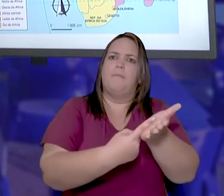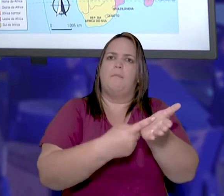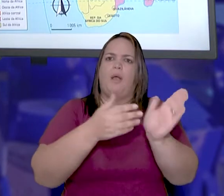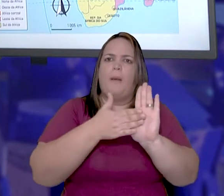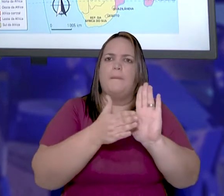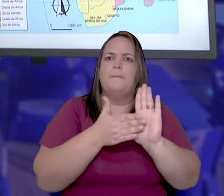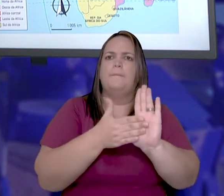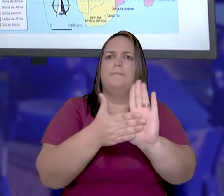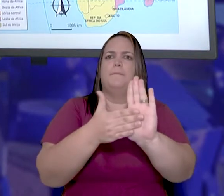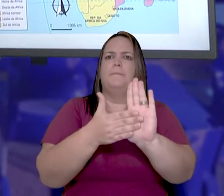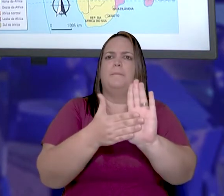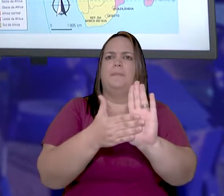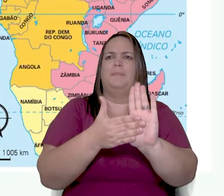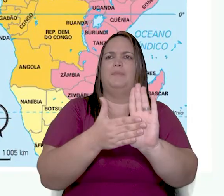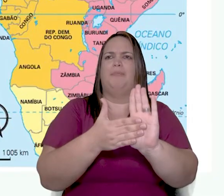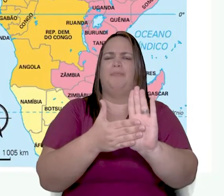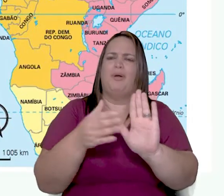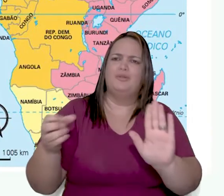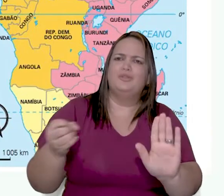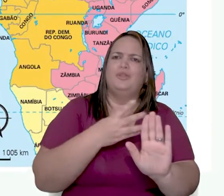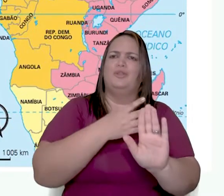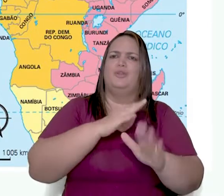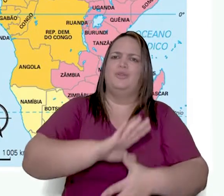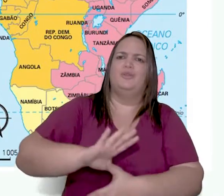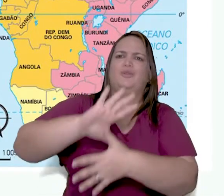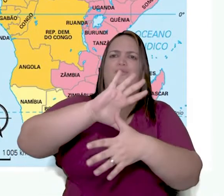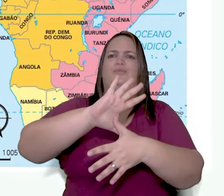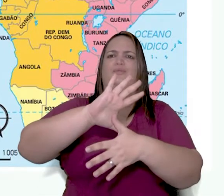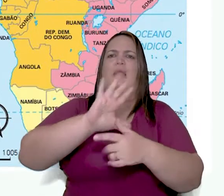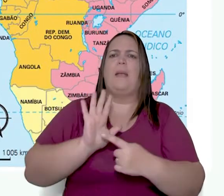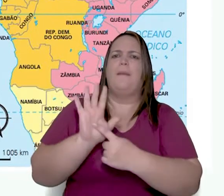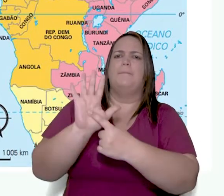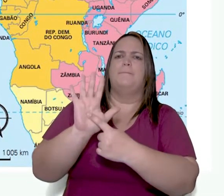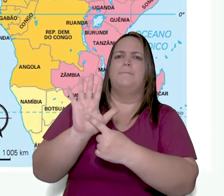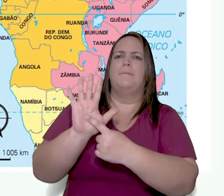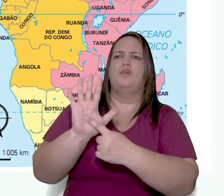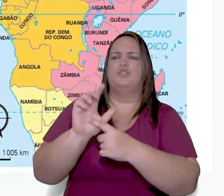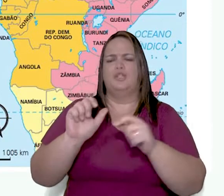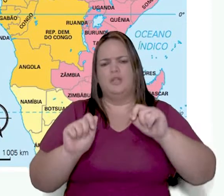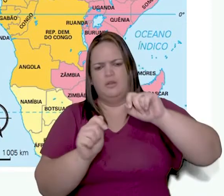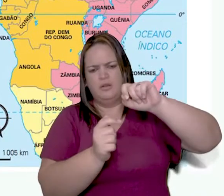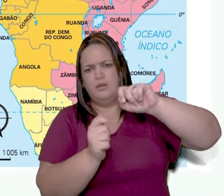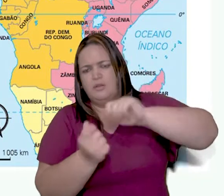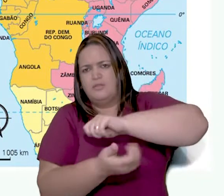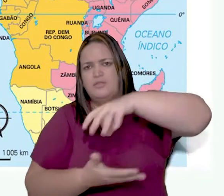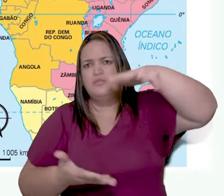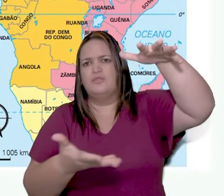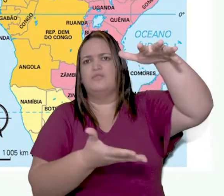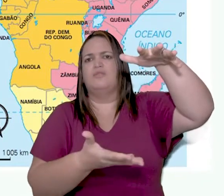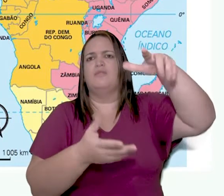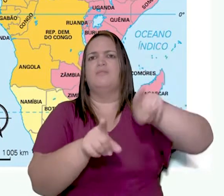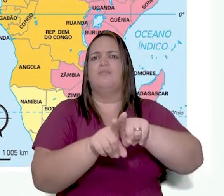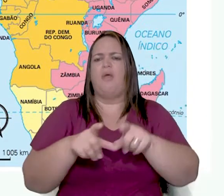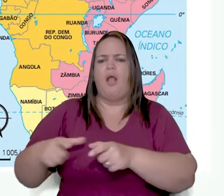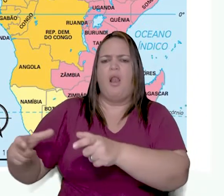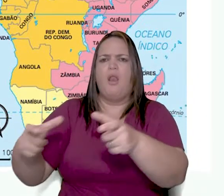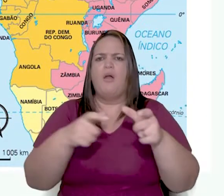propôs uma nova divisão ao continente, levando em conta alguns aspectos